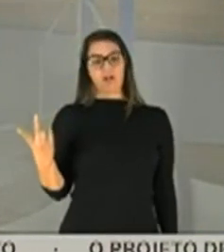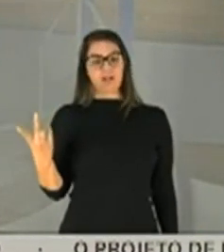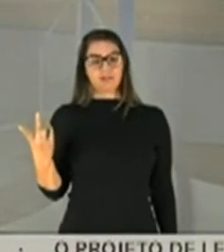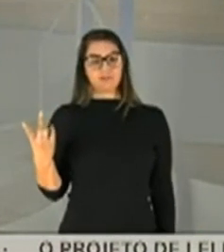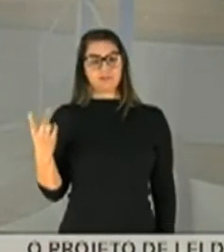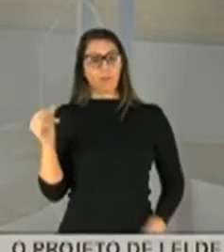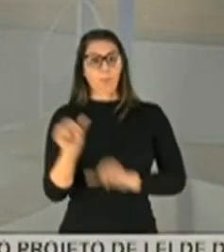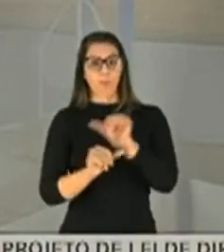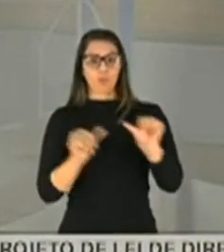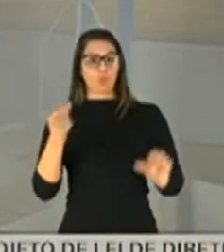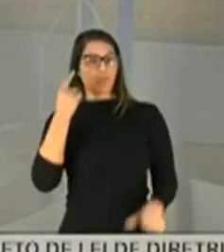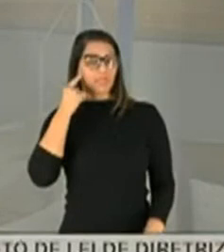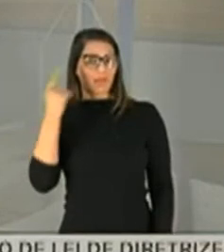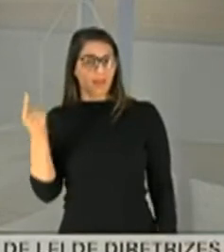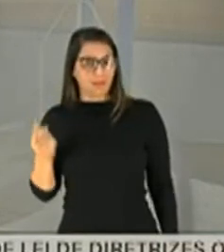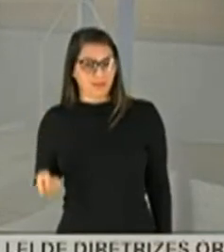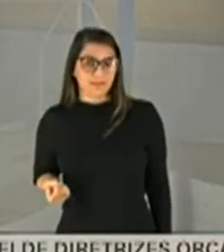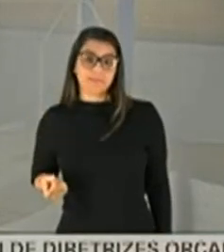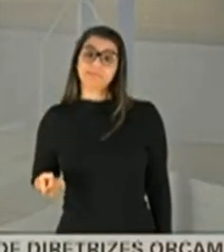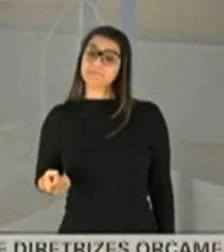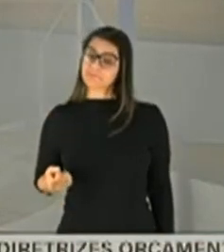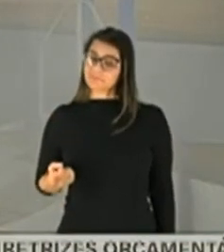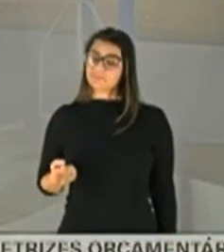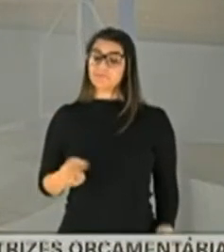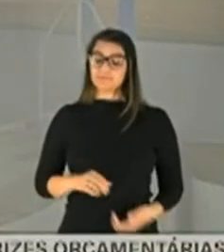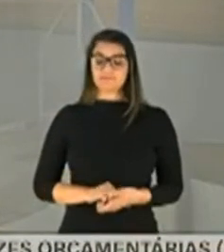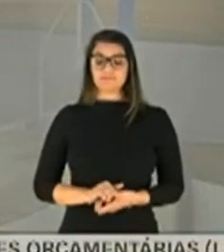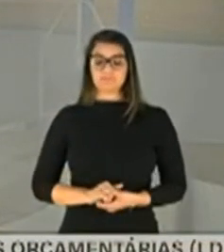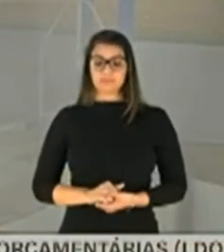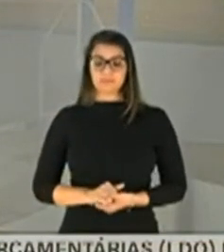senhor, de uma forma assim,